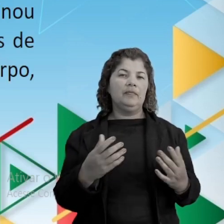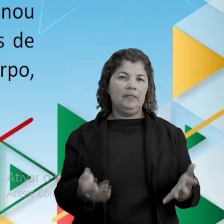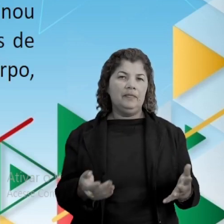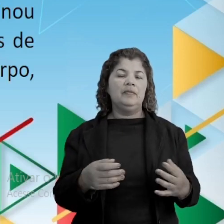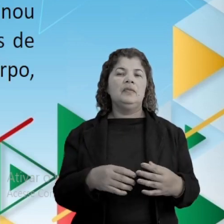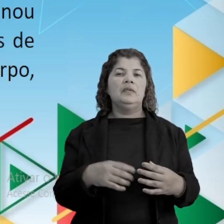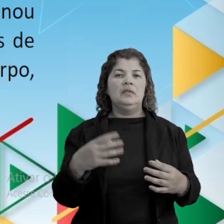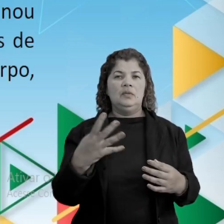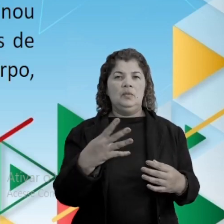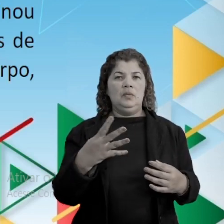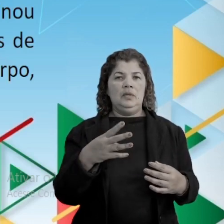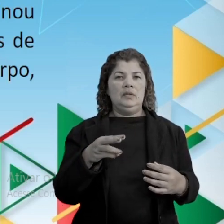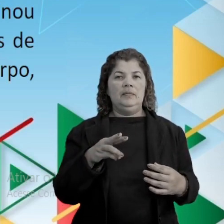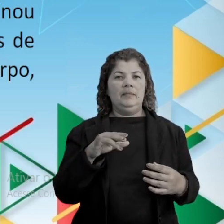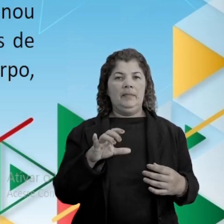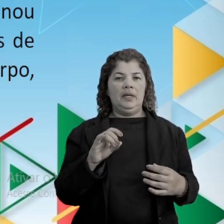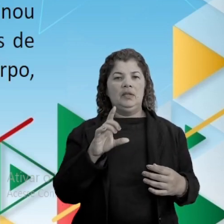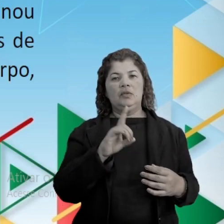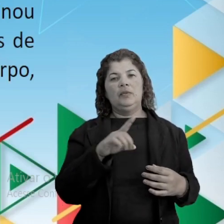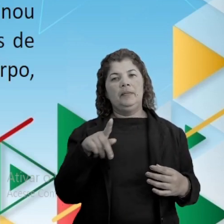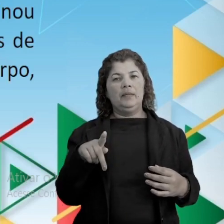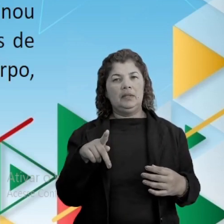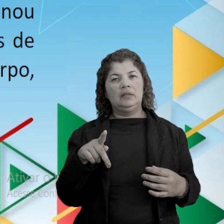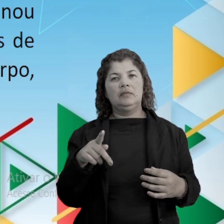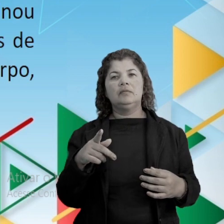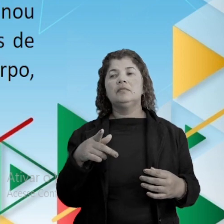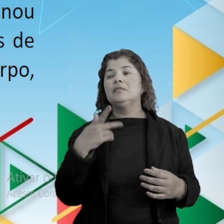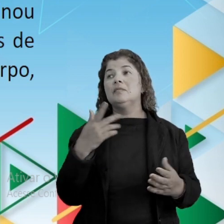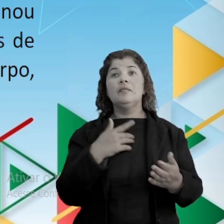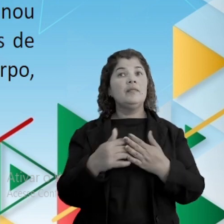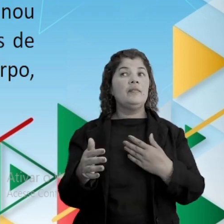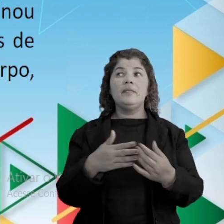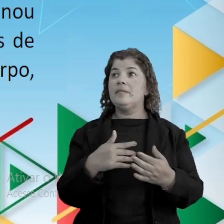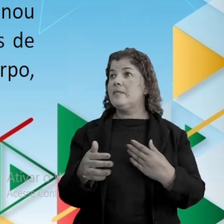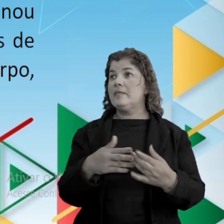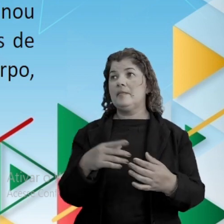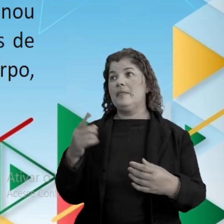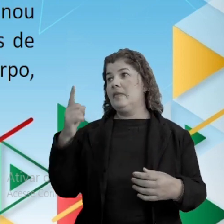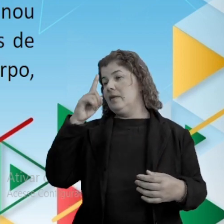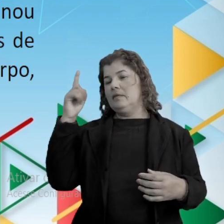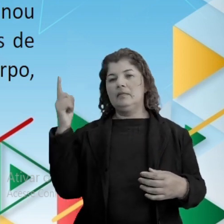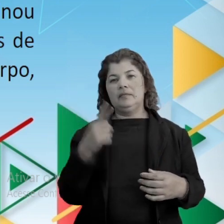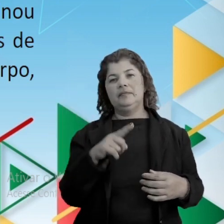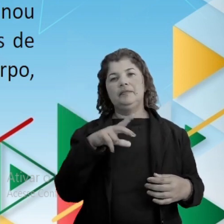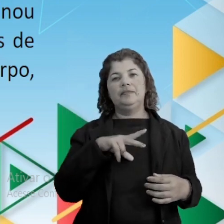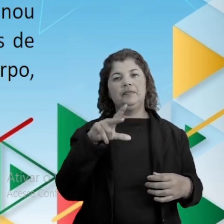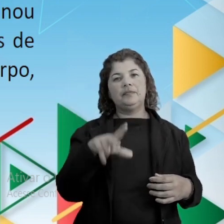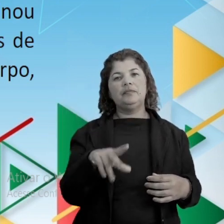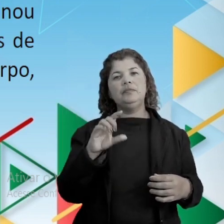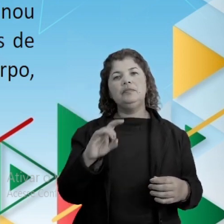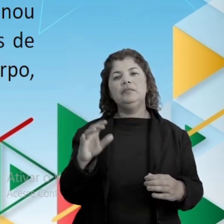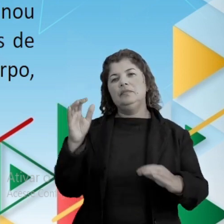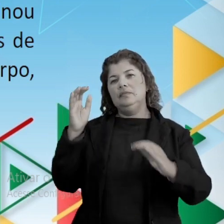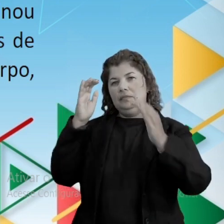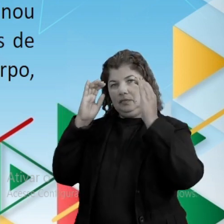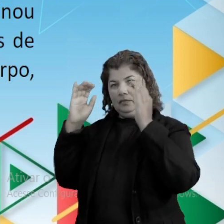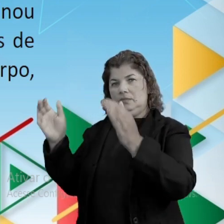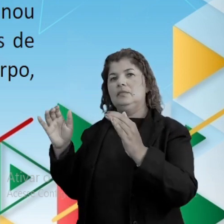de maio, D. Pedro determinou que qualquer ordem vinda de Portugal só seria obedecida com o seu